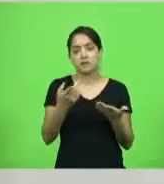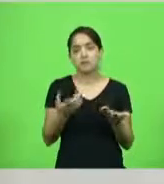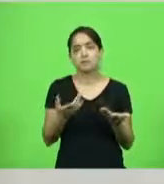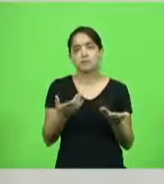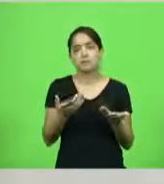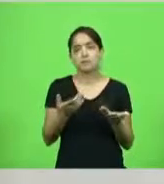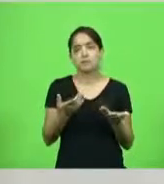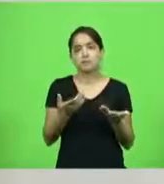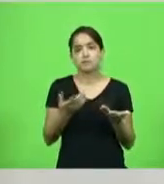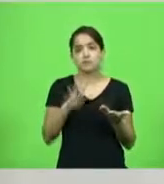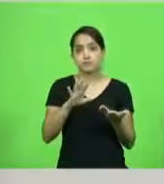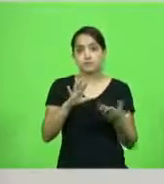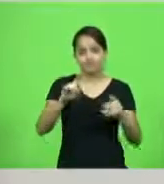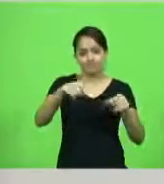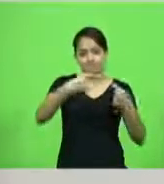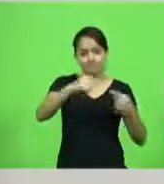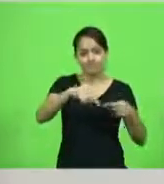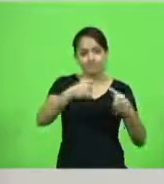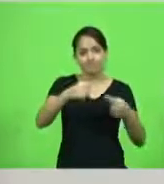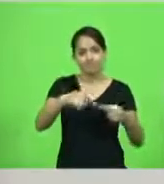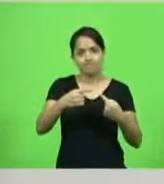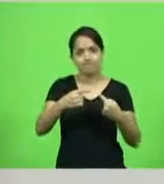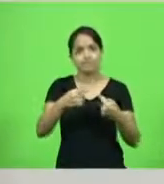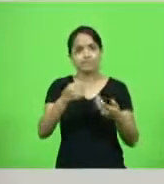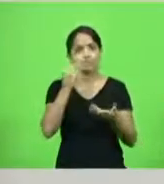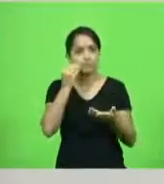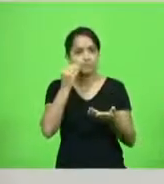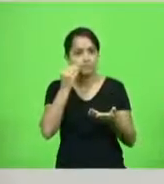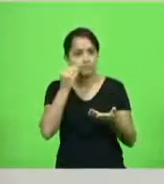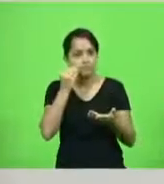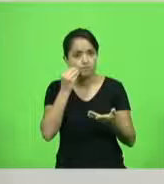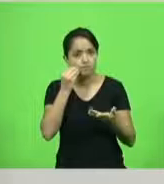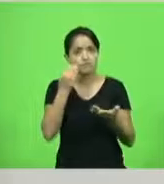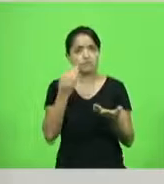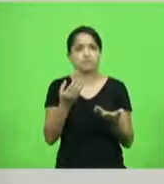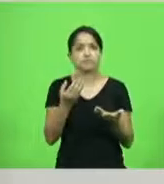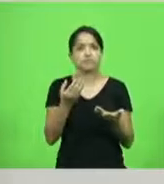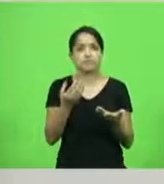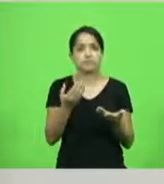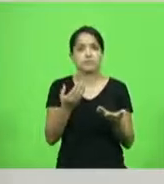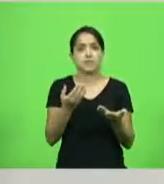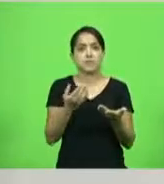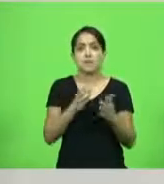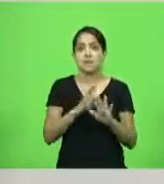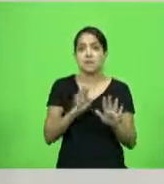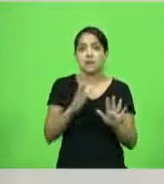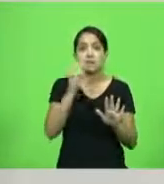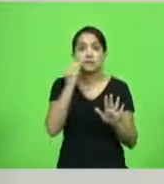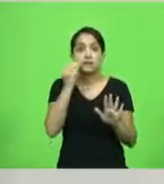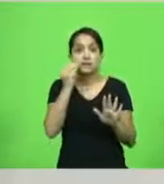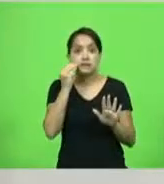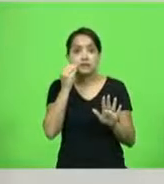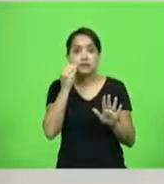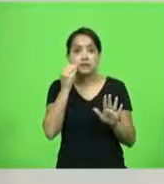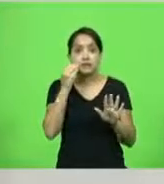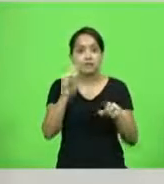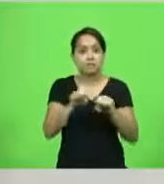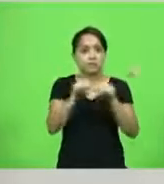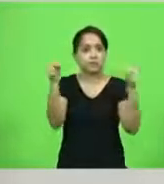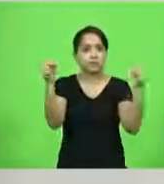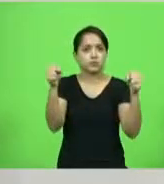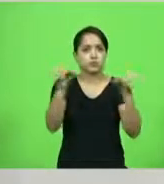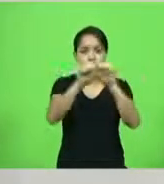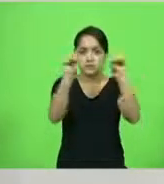Nós somos atacados, basta você tentar romper o establishment, basta você tentar romper um sistema